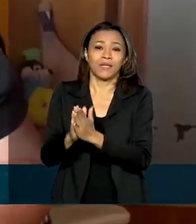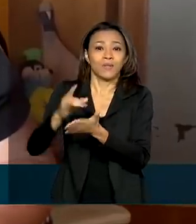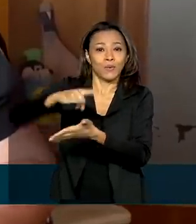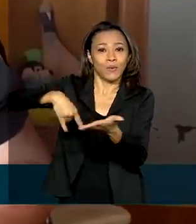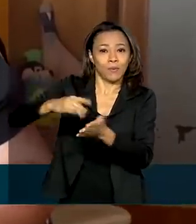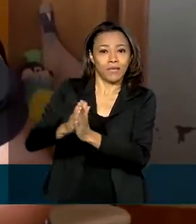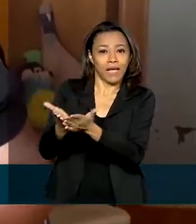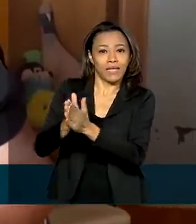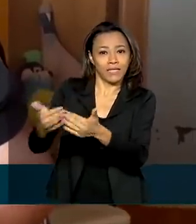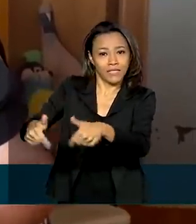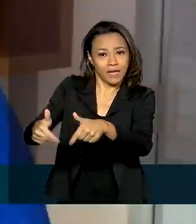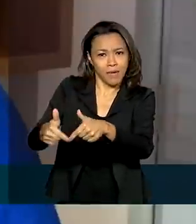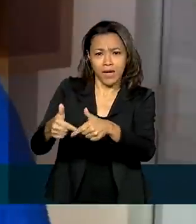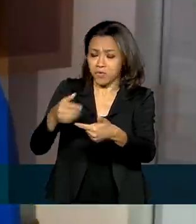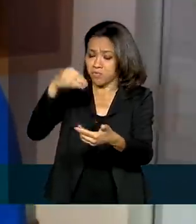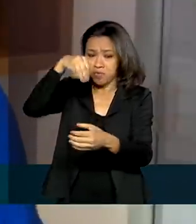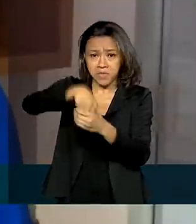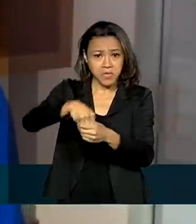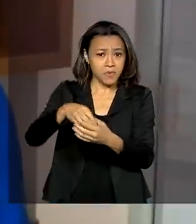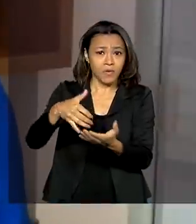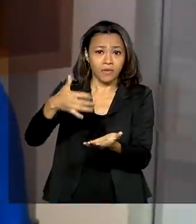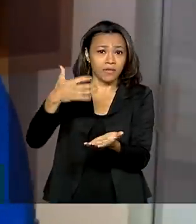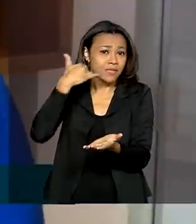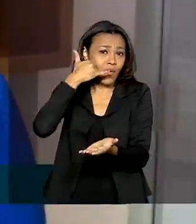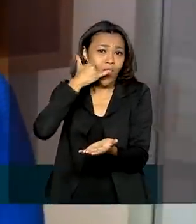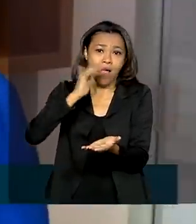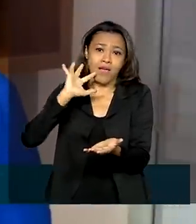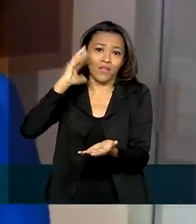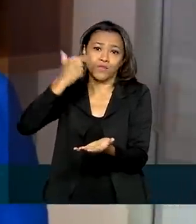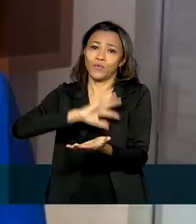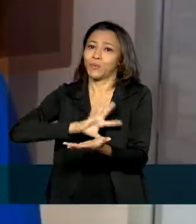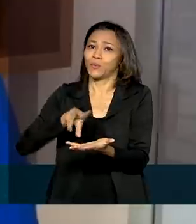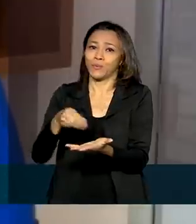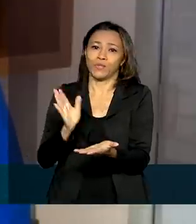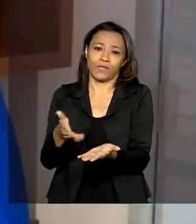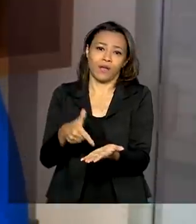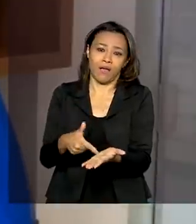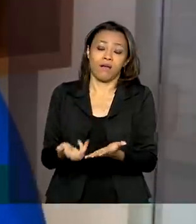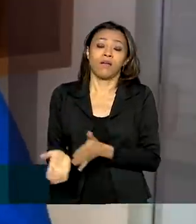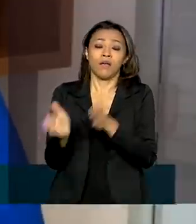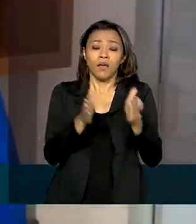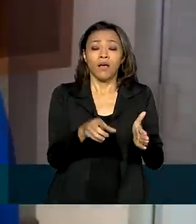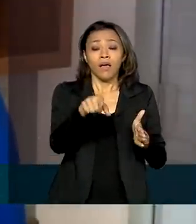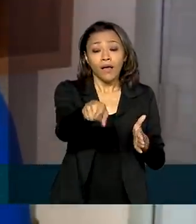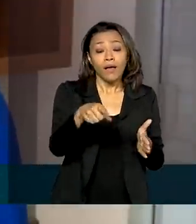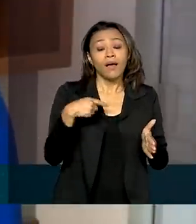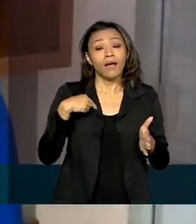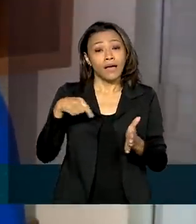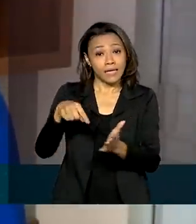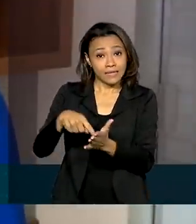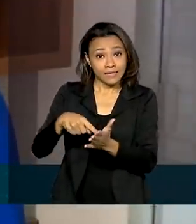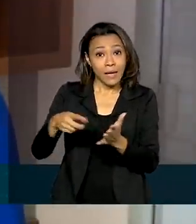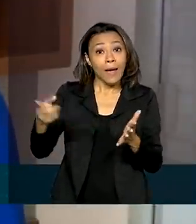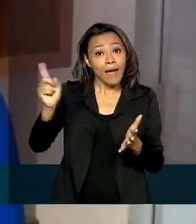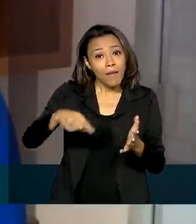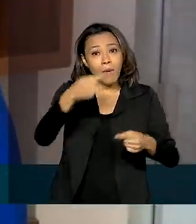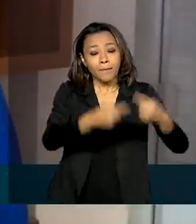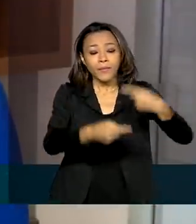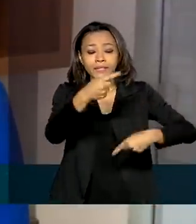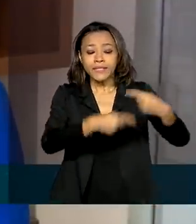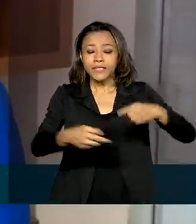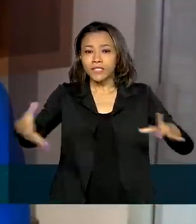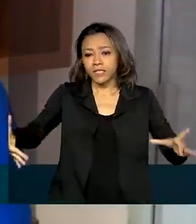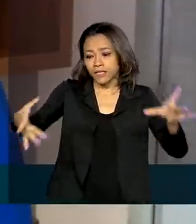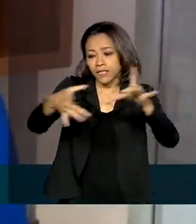celular eu consegui resolver tudo. A carteira de trabalho virtual está alinhada com a política de transformação digital